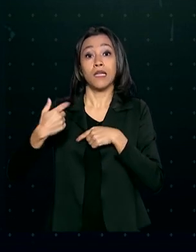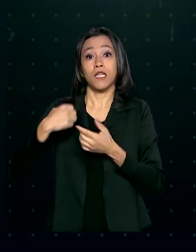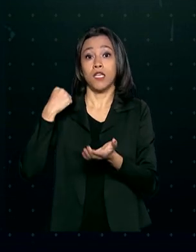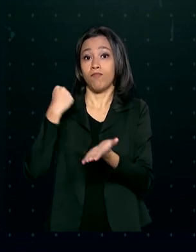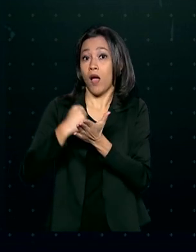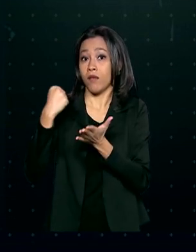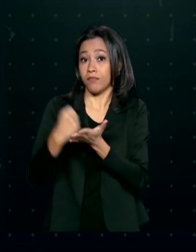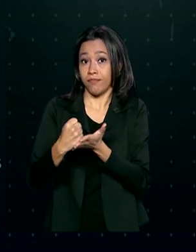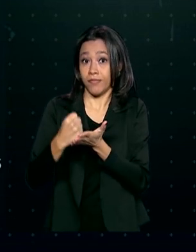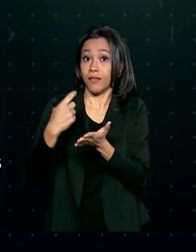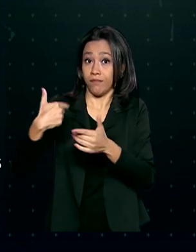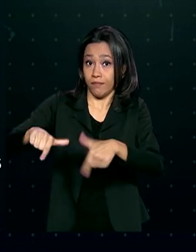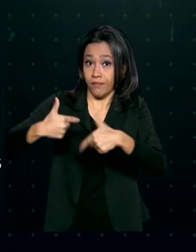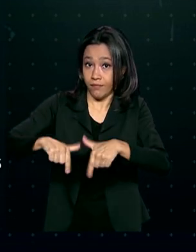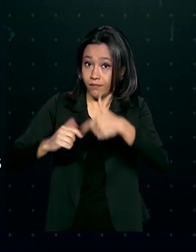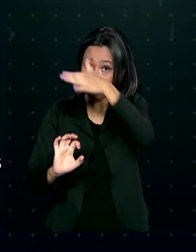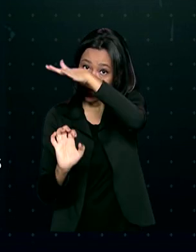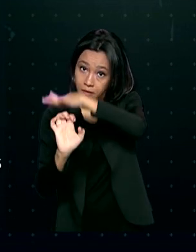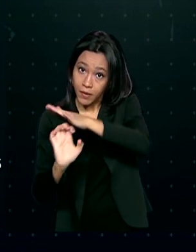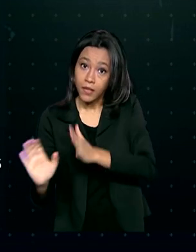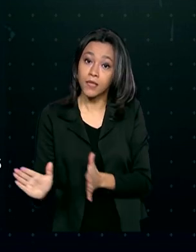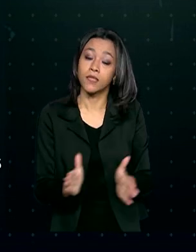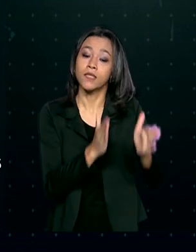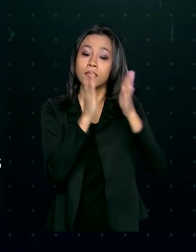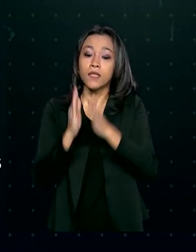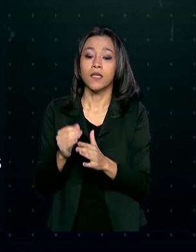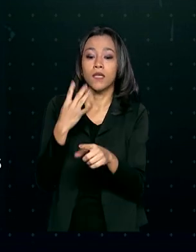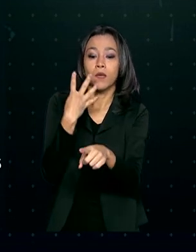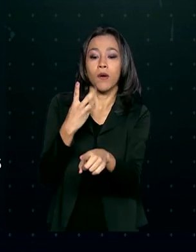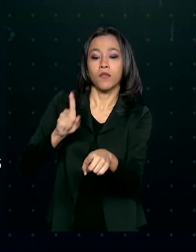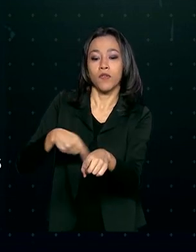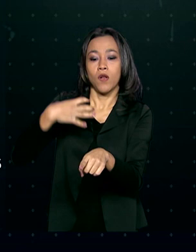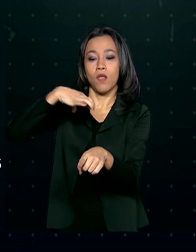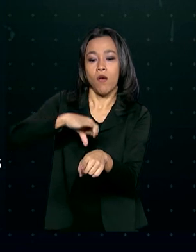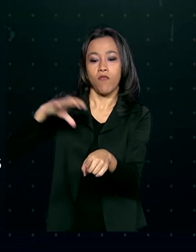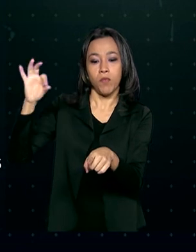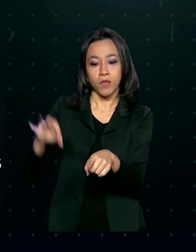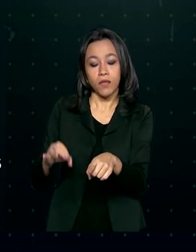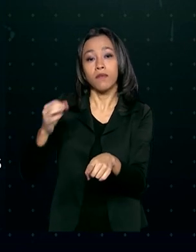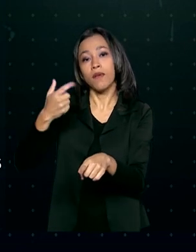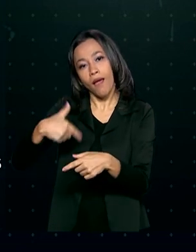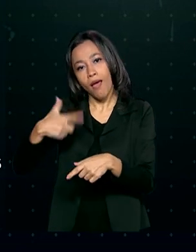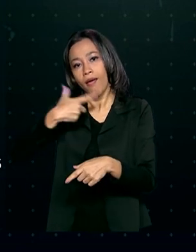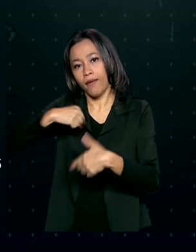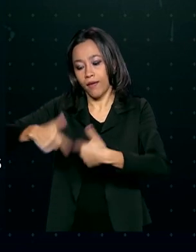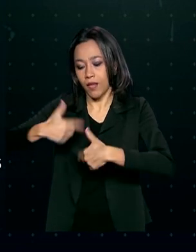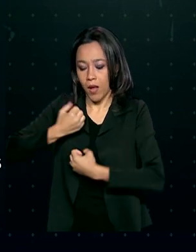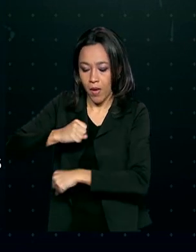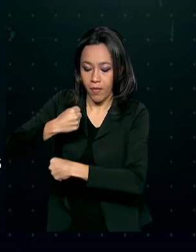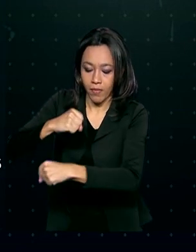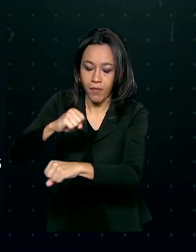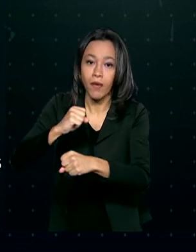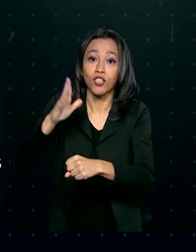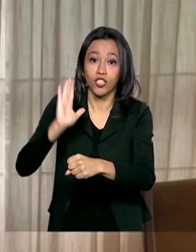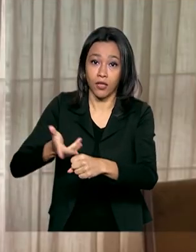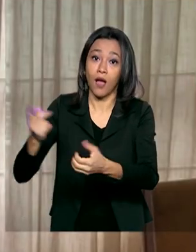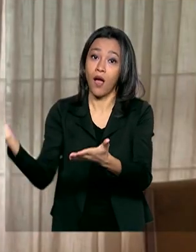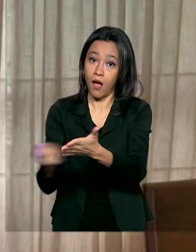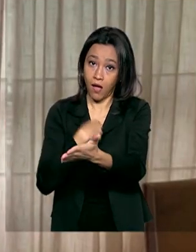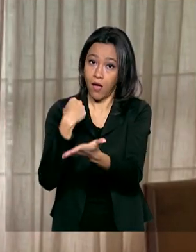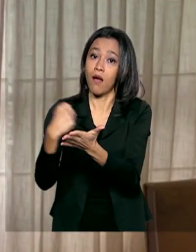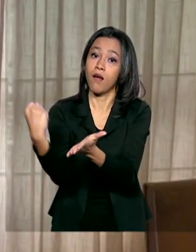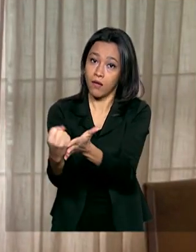do setor privado e 4,9% trabalhadores domésticos com carteira assinada.